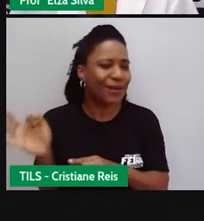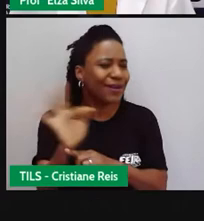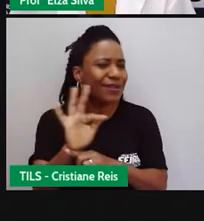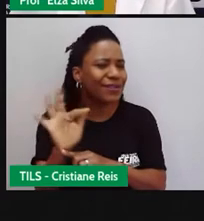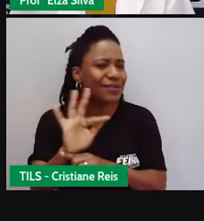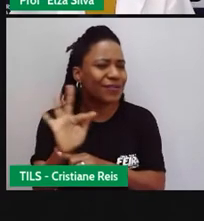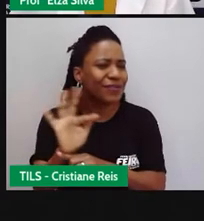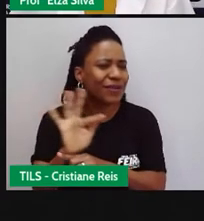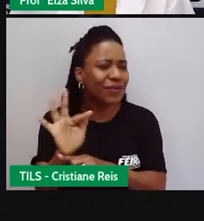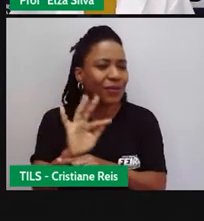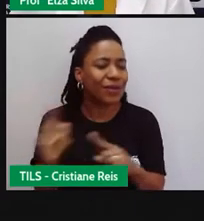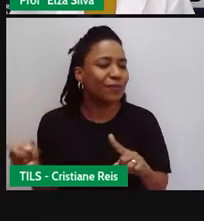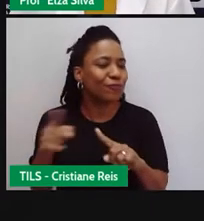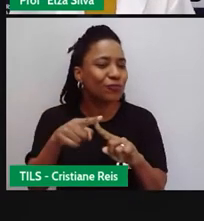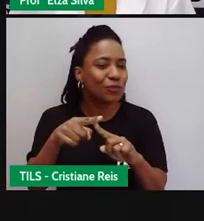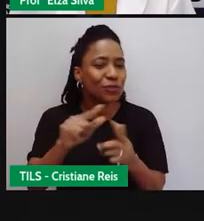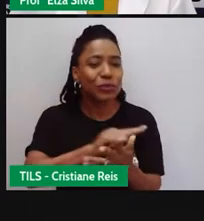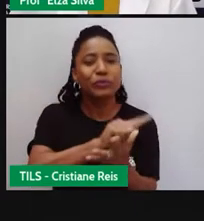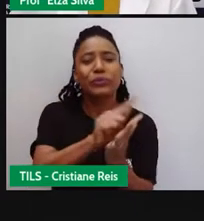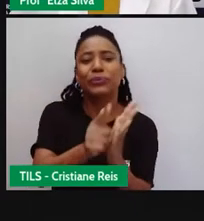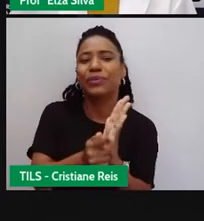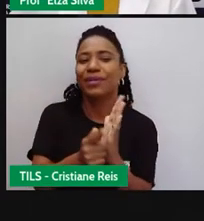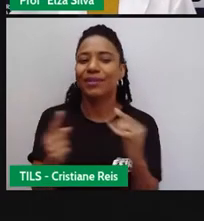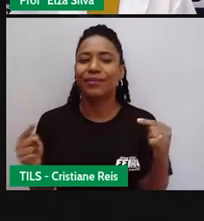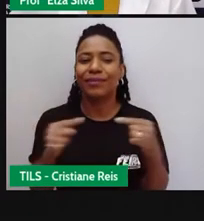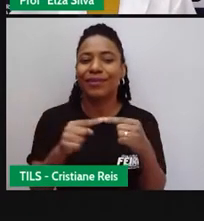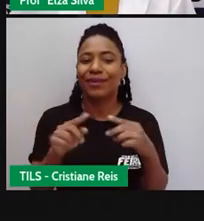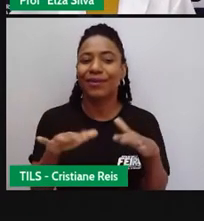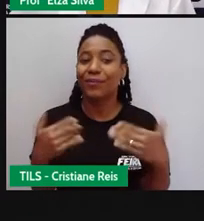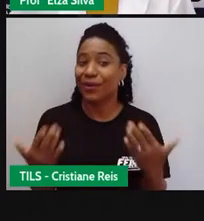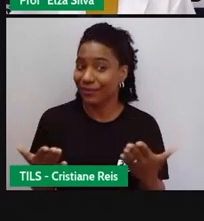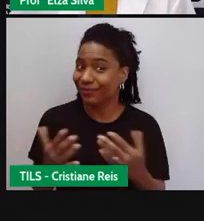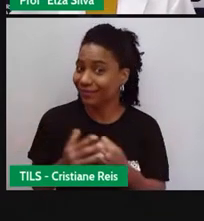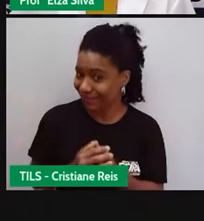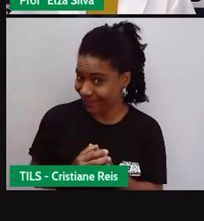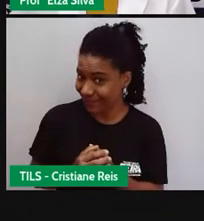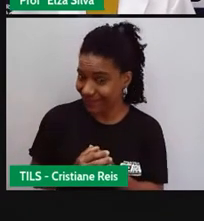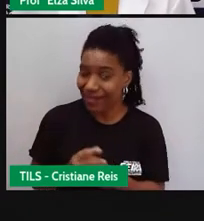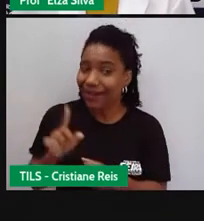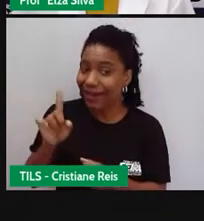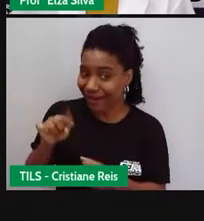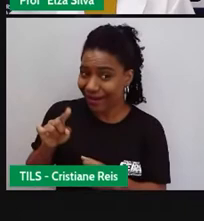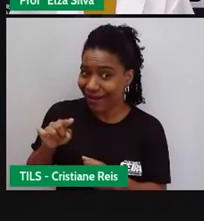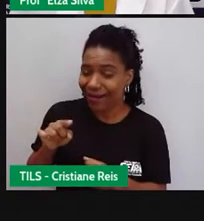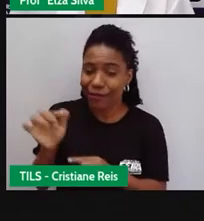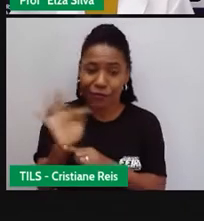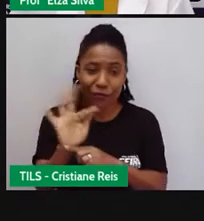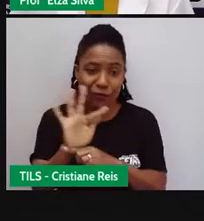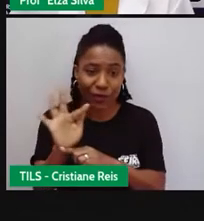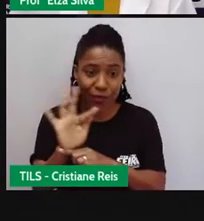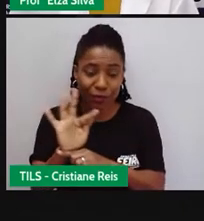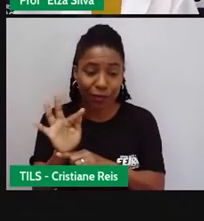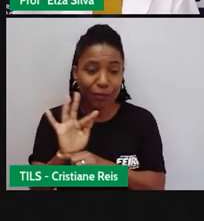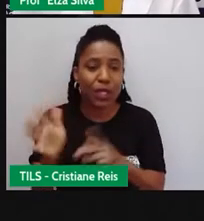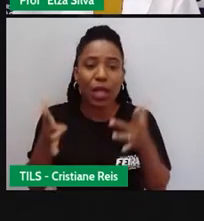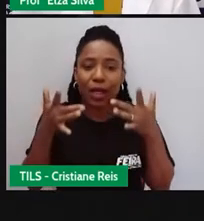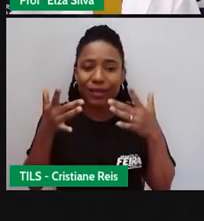ele se enquadra? Erês, drama nu. Ele é um filme de drama.